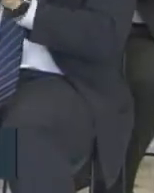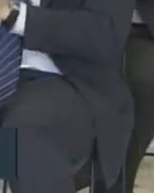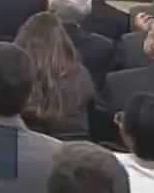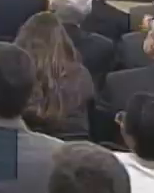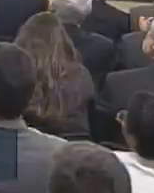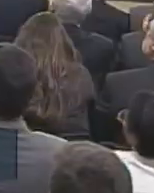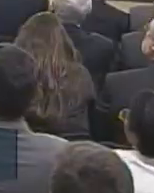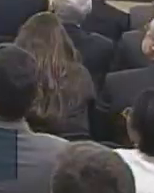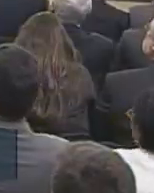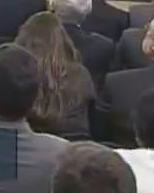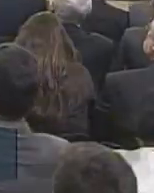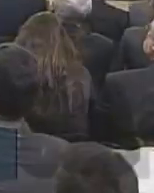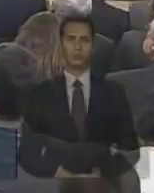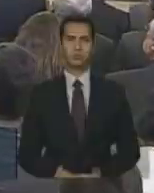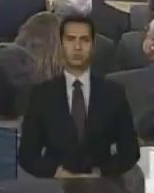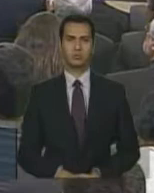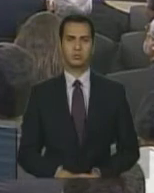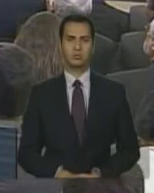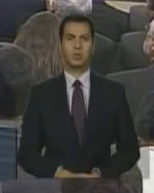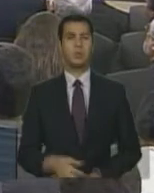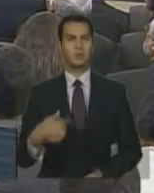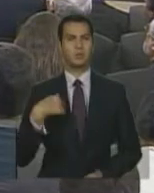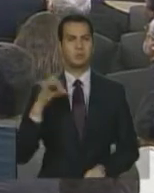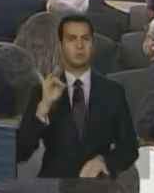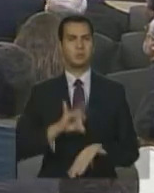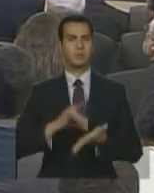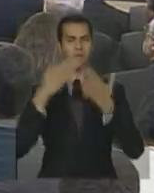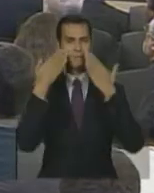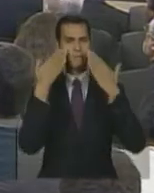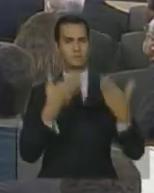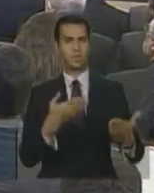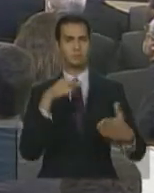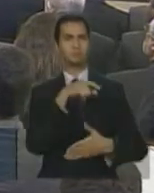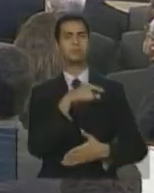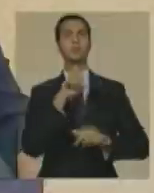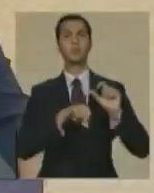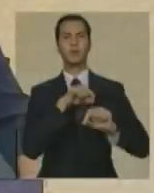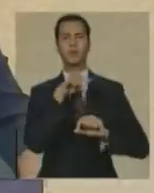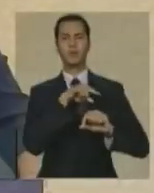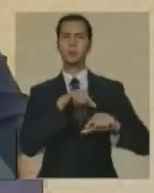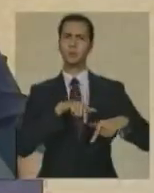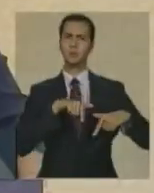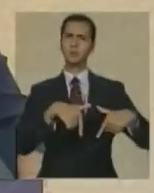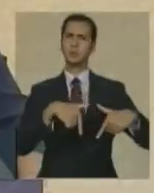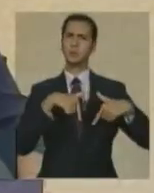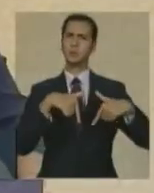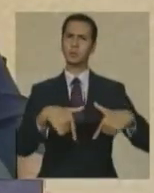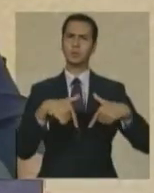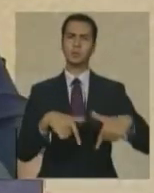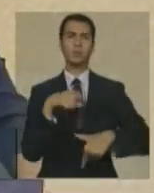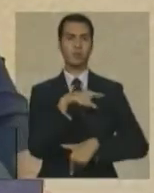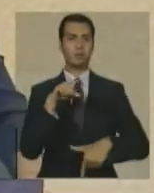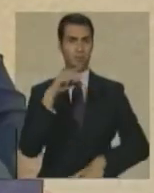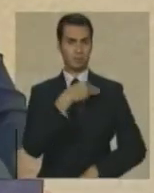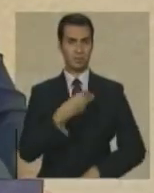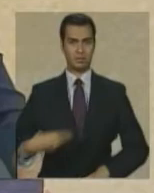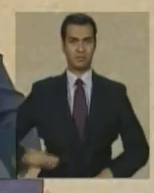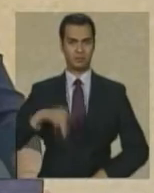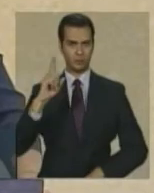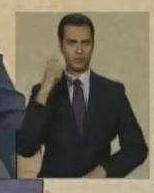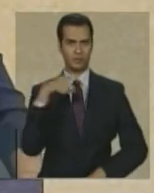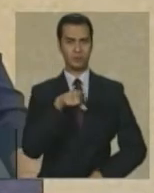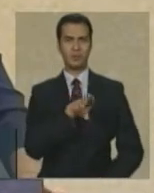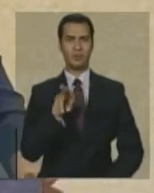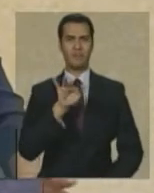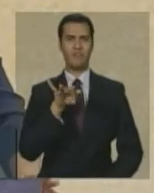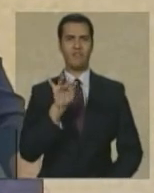eu sou testemunha da incansável determinação do ex-ministro Franklin em relação